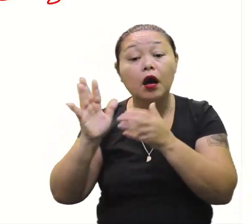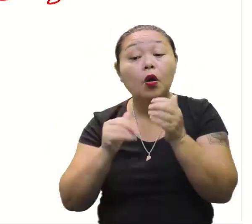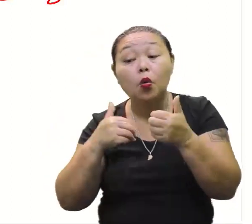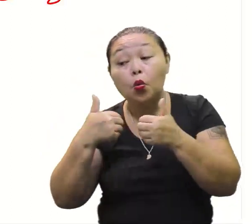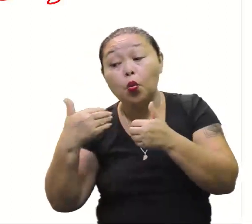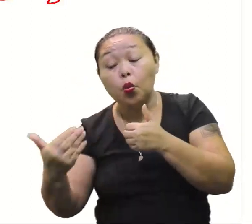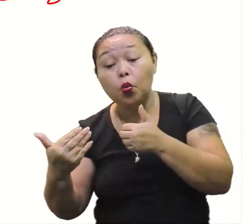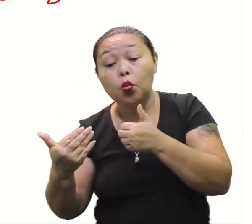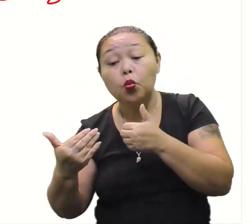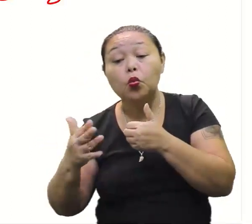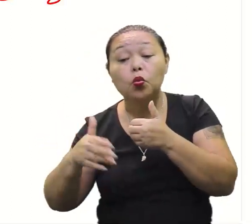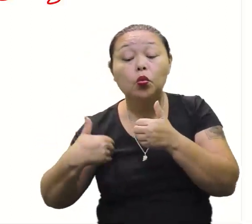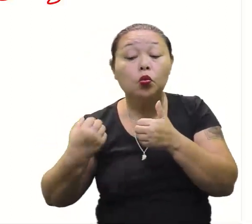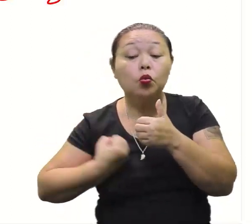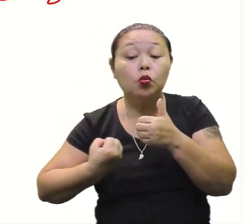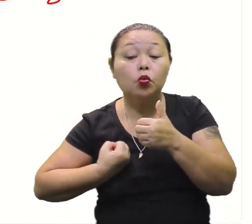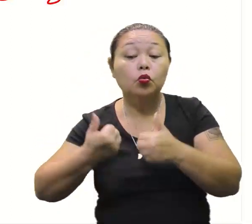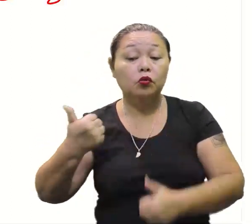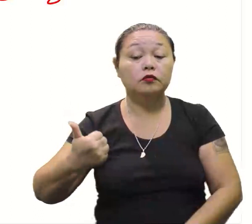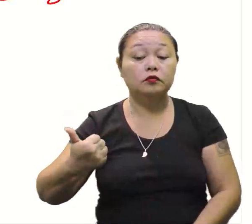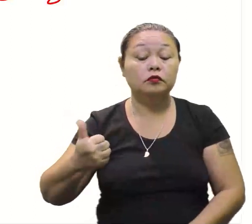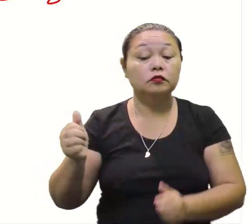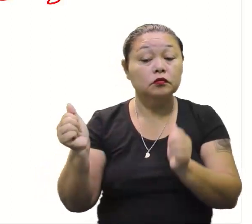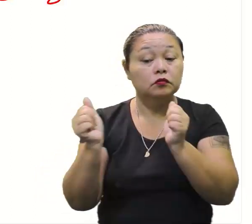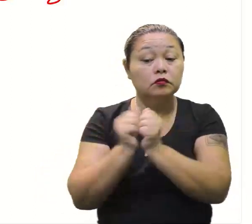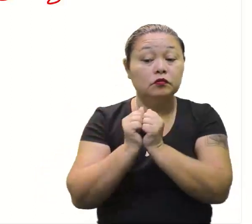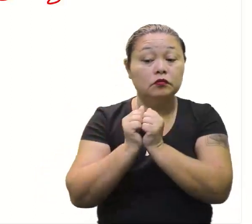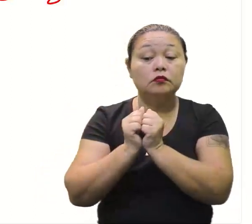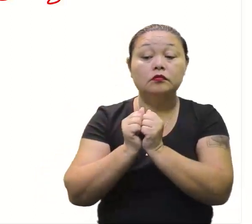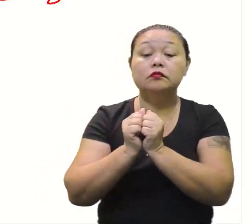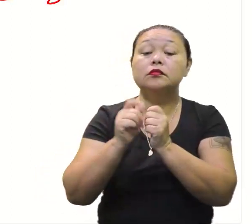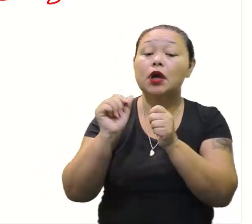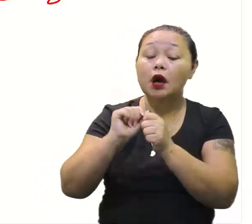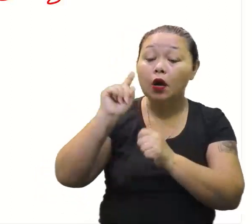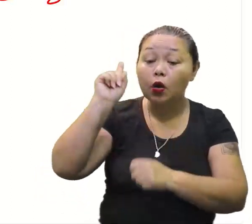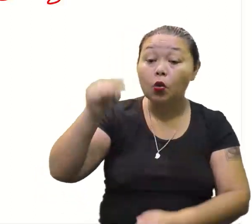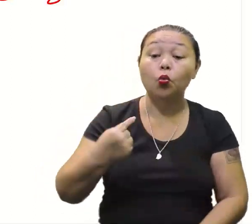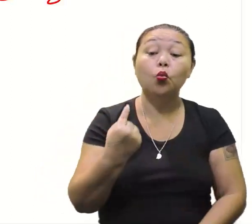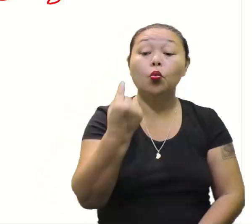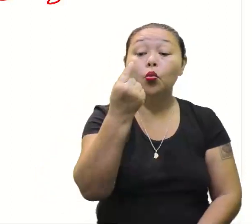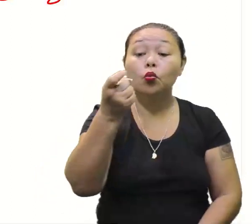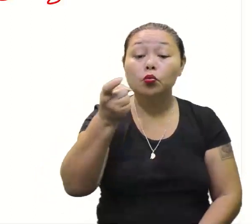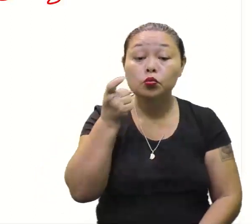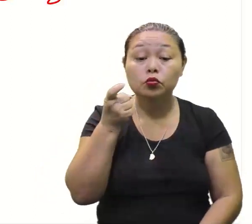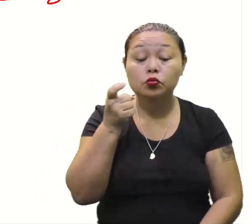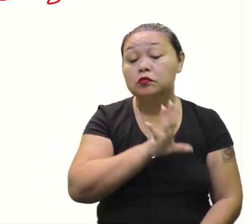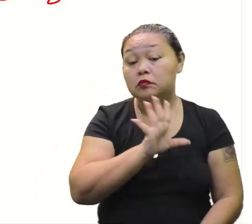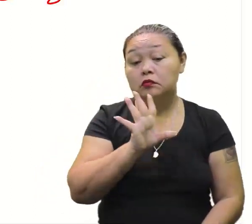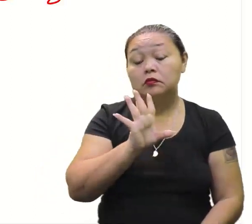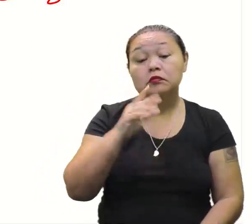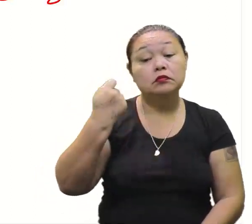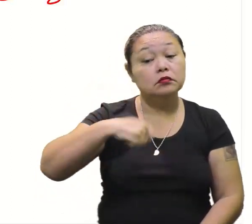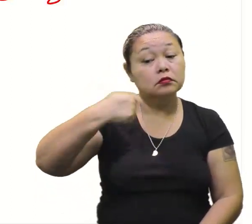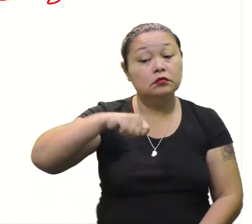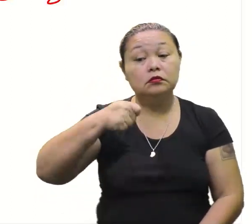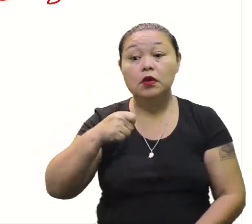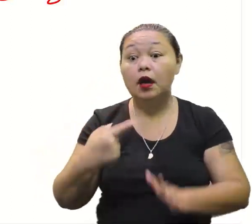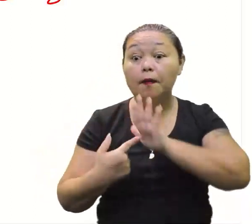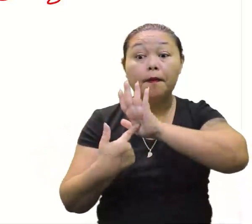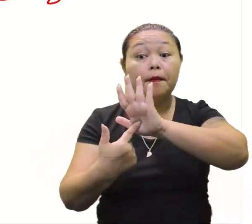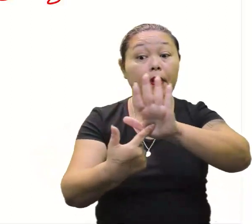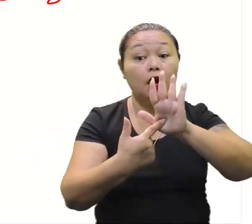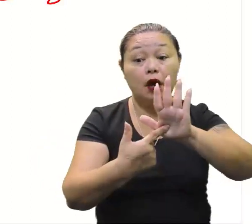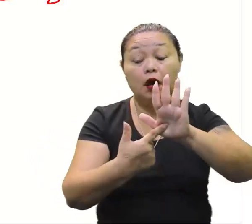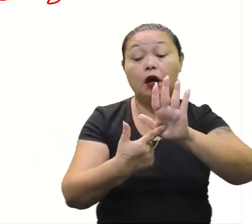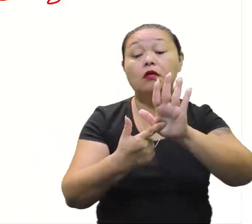dela, nós temos o coeficiente numérico 1. Na própria letra fala, tem um 1X, não é? 1X. Não precisa aparecer